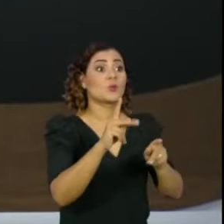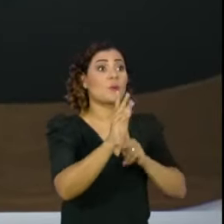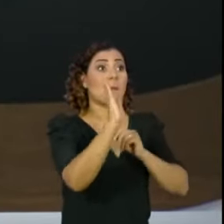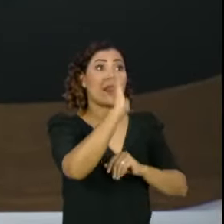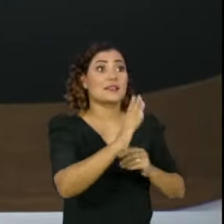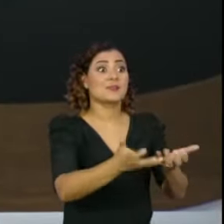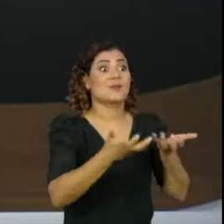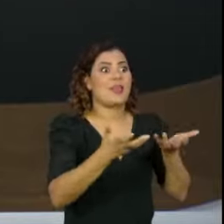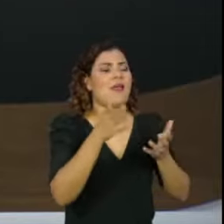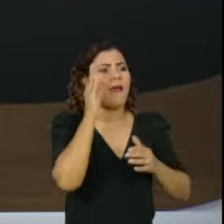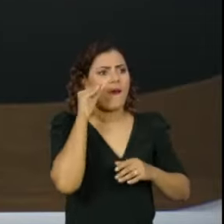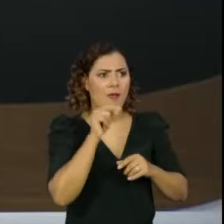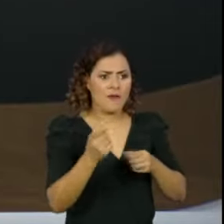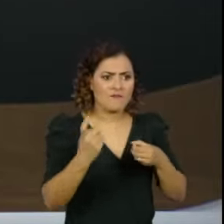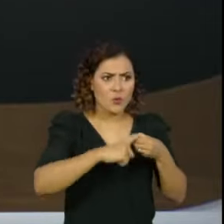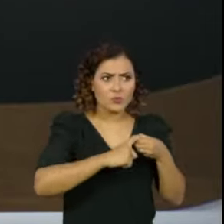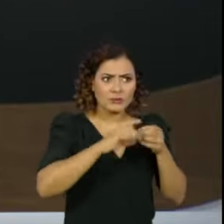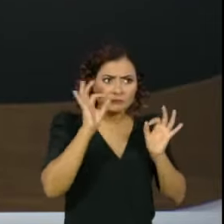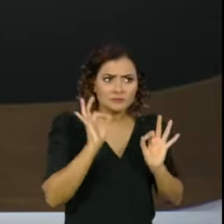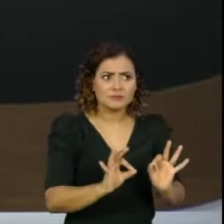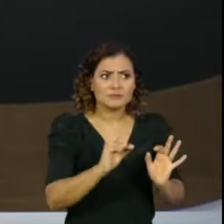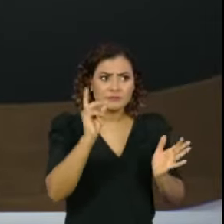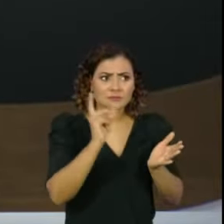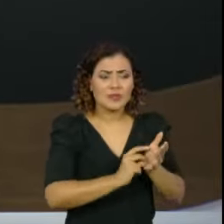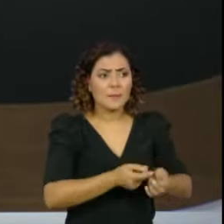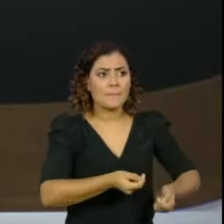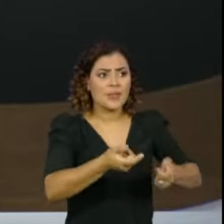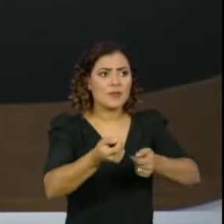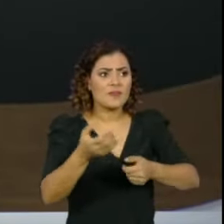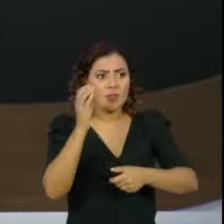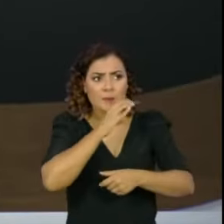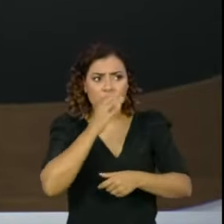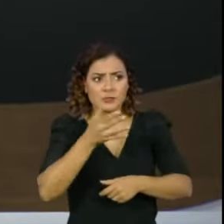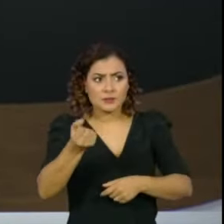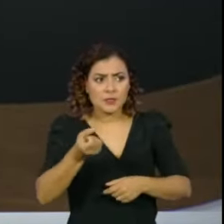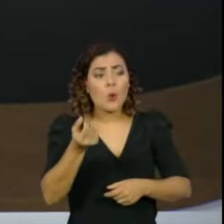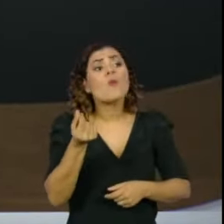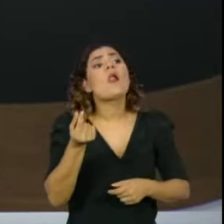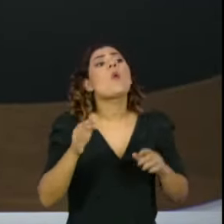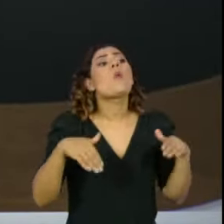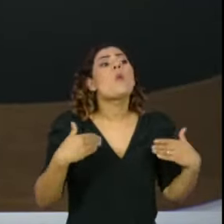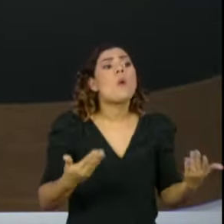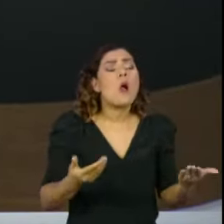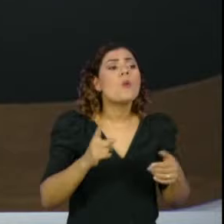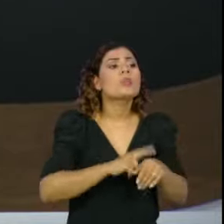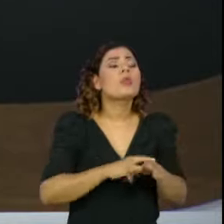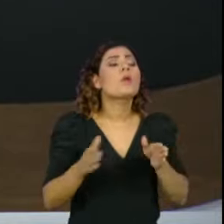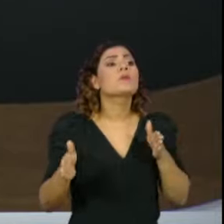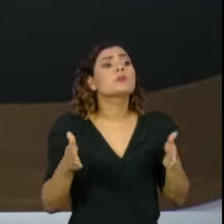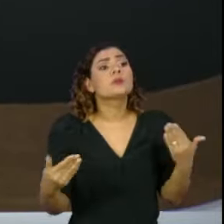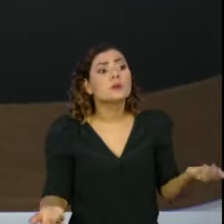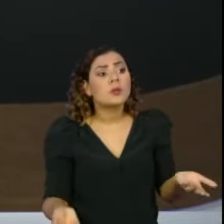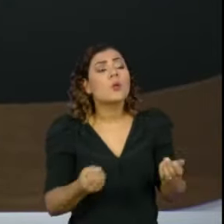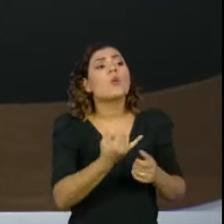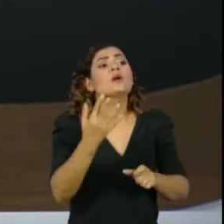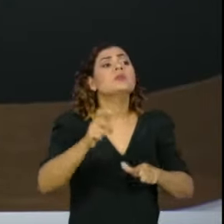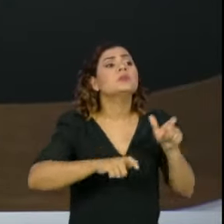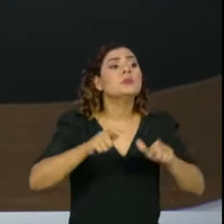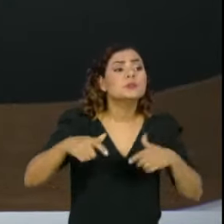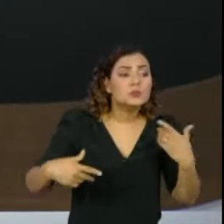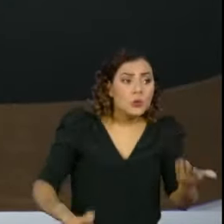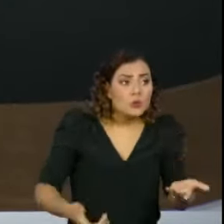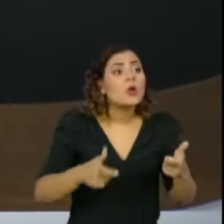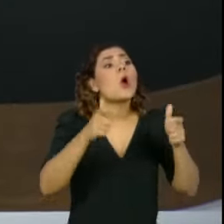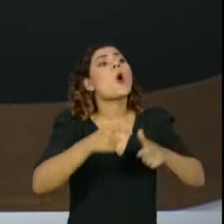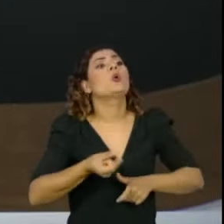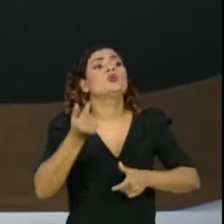saber. Quando vai voltar a ser pago o auxílio emergencial? Em que valor? Por quanto tempo? Para quantas pessoas? E